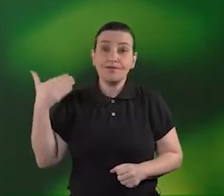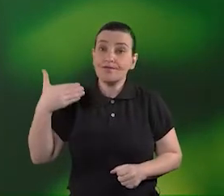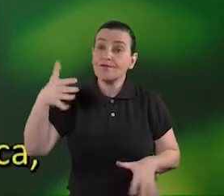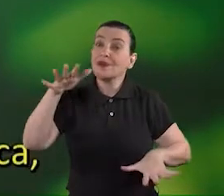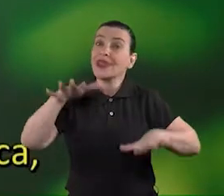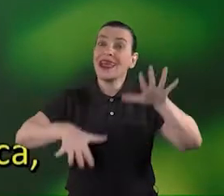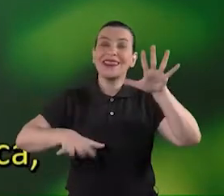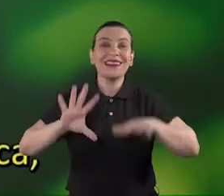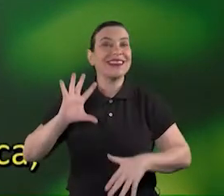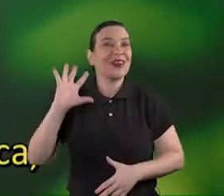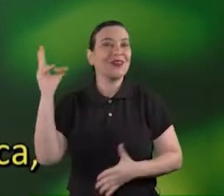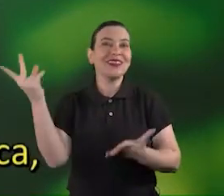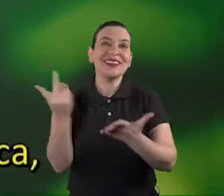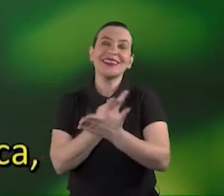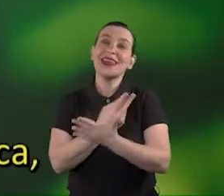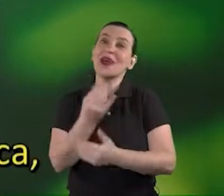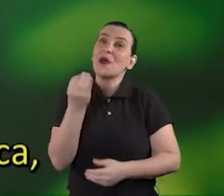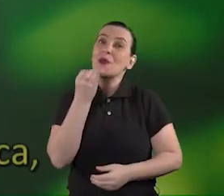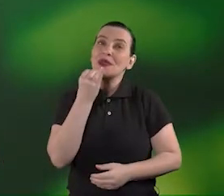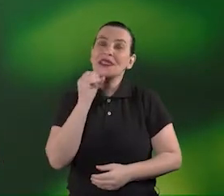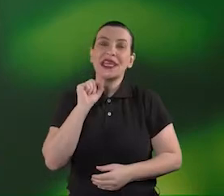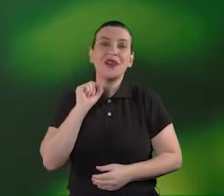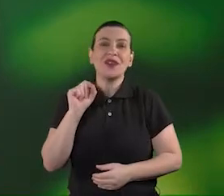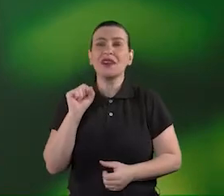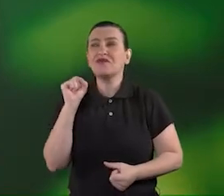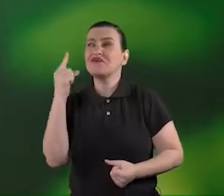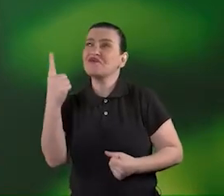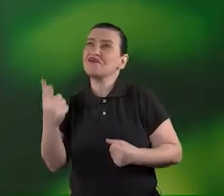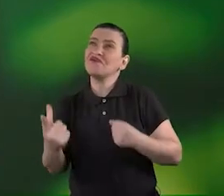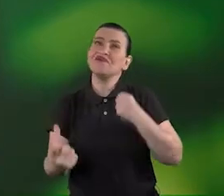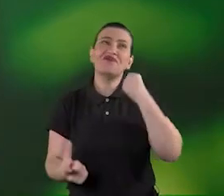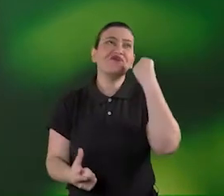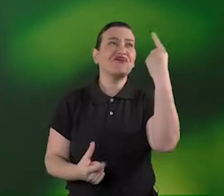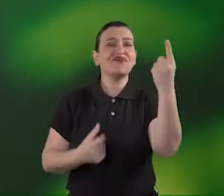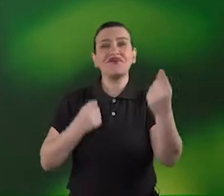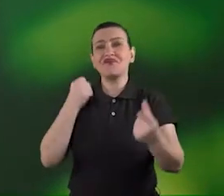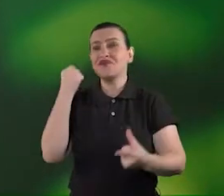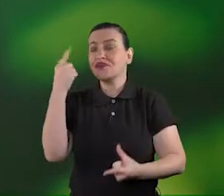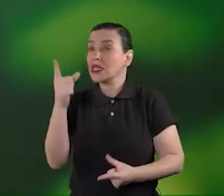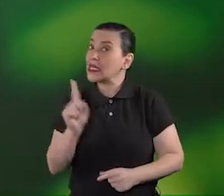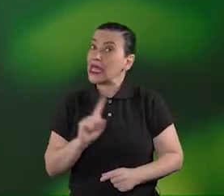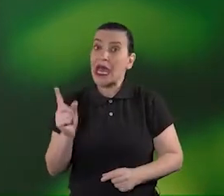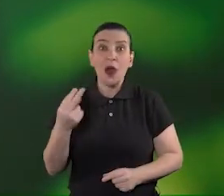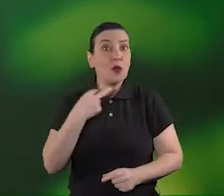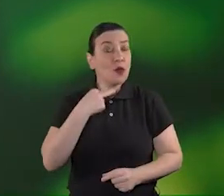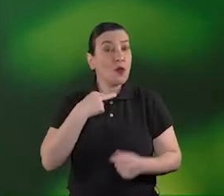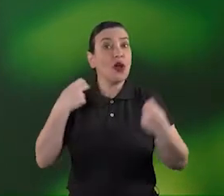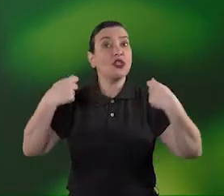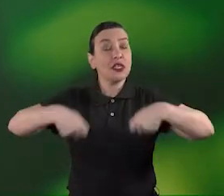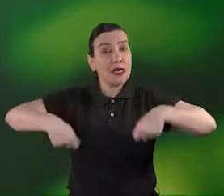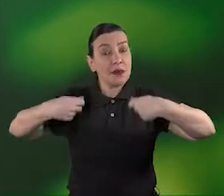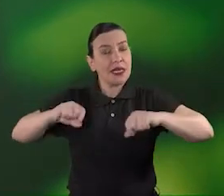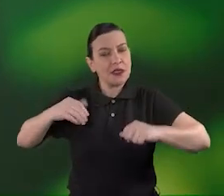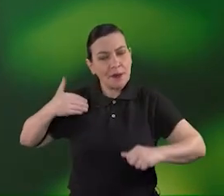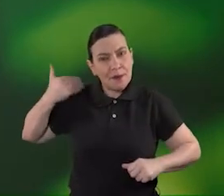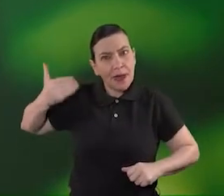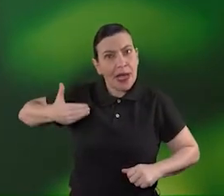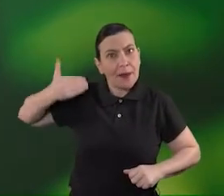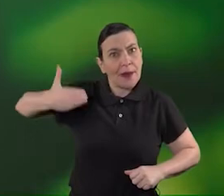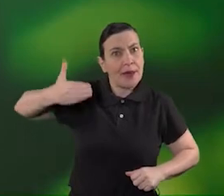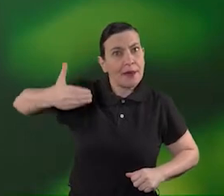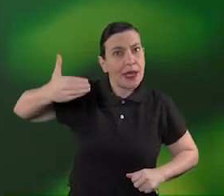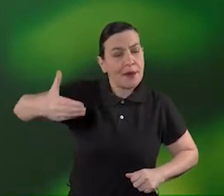muitas vezes cometemos usamos as coisas de maneira esporádica embora o valor maior delas venham pelo uso com muita constância